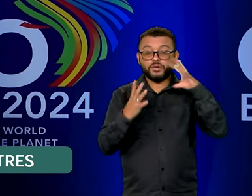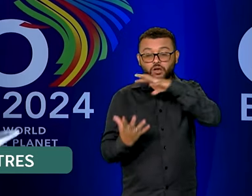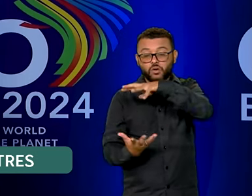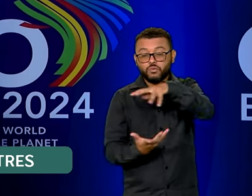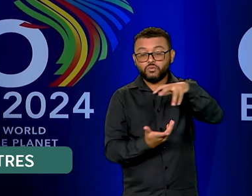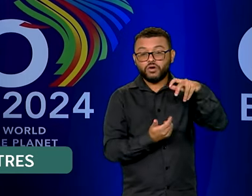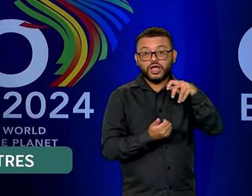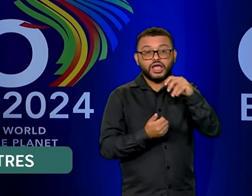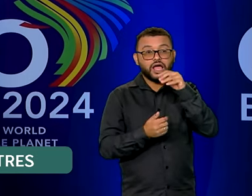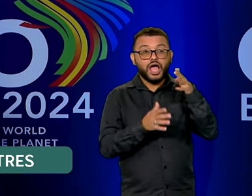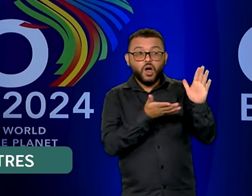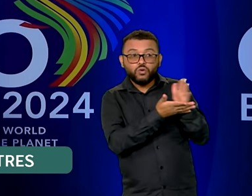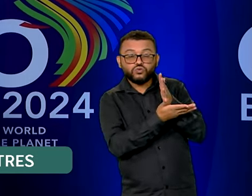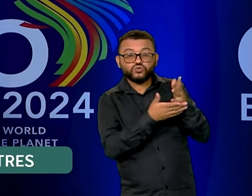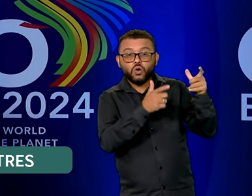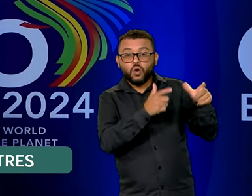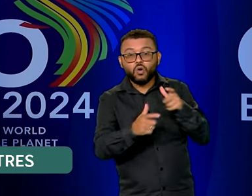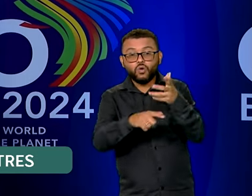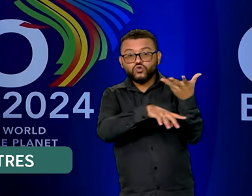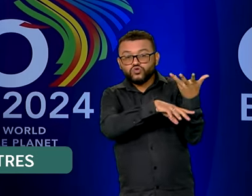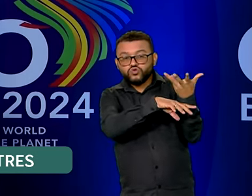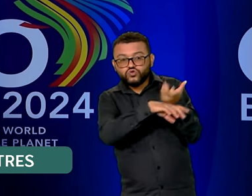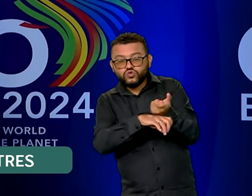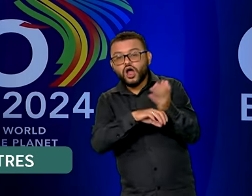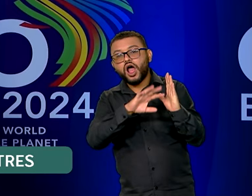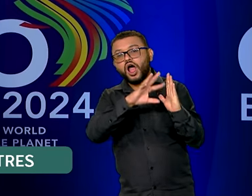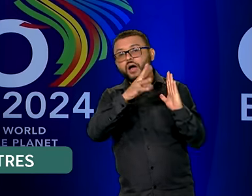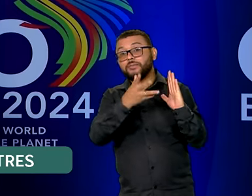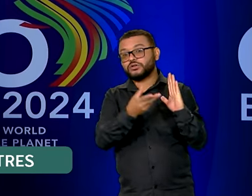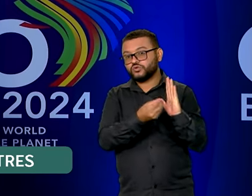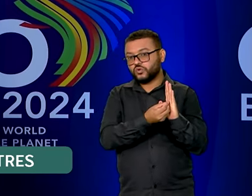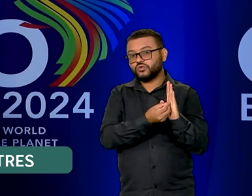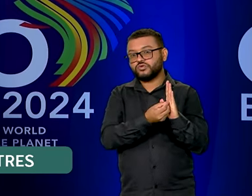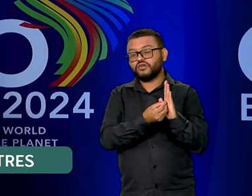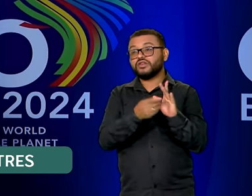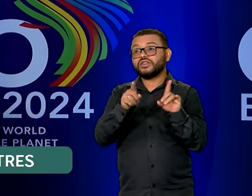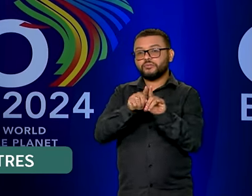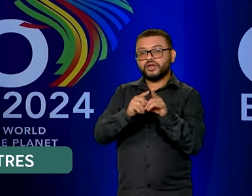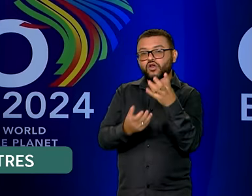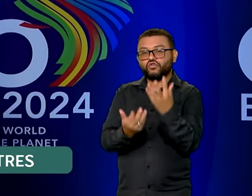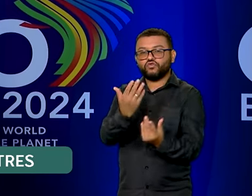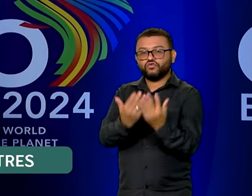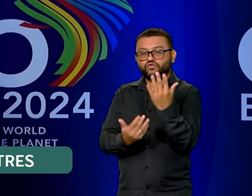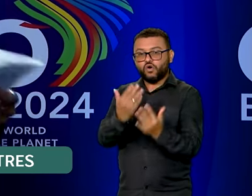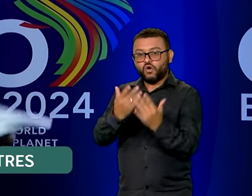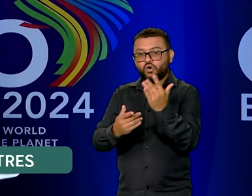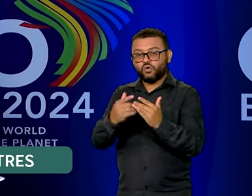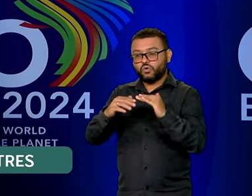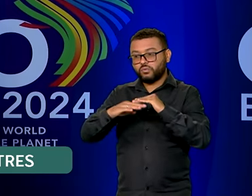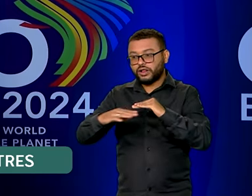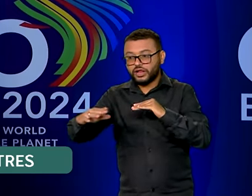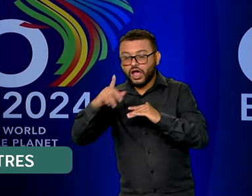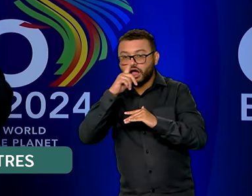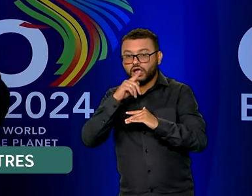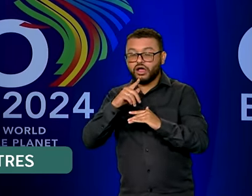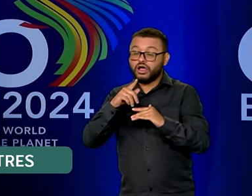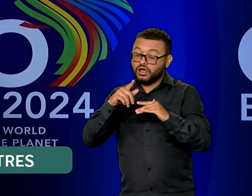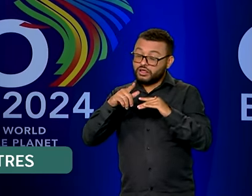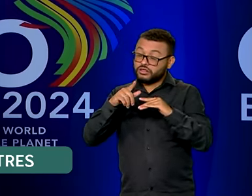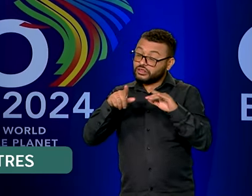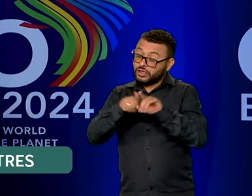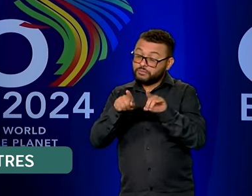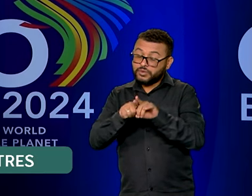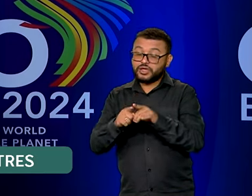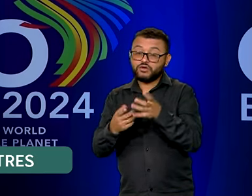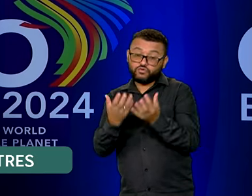como as secas na região amazônica, a estiagem, as queimadas no Pantanal, eventos extremos que